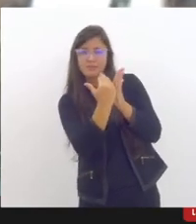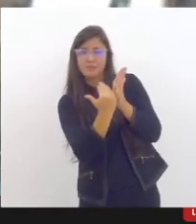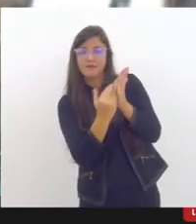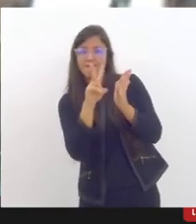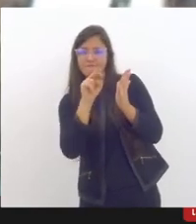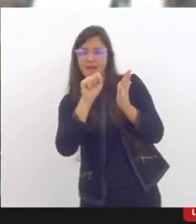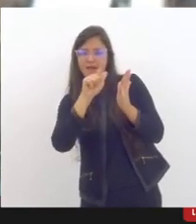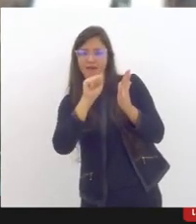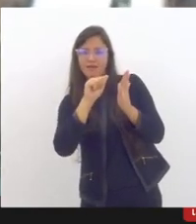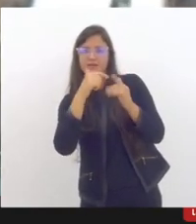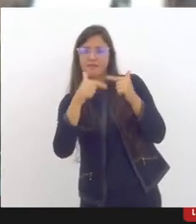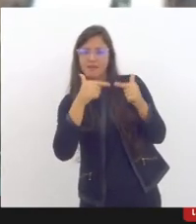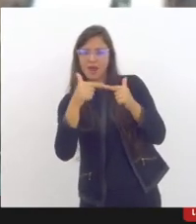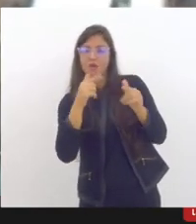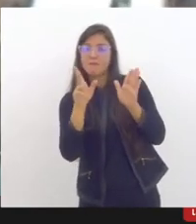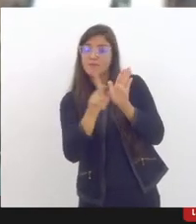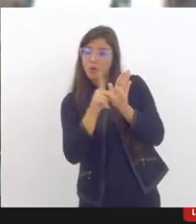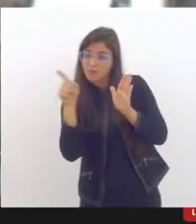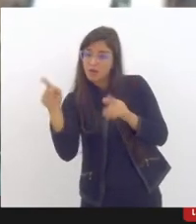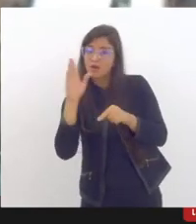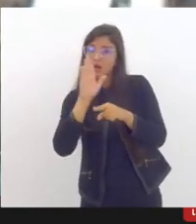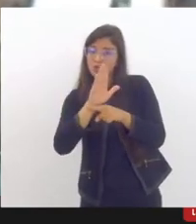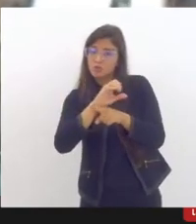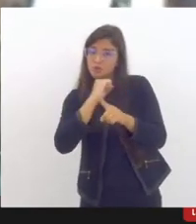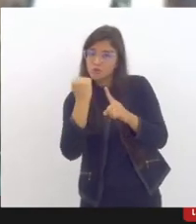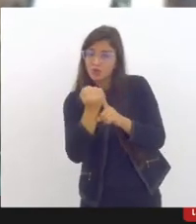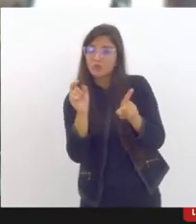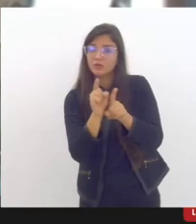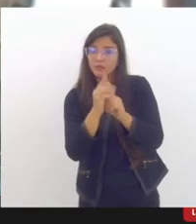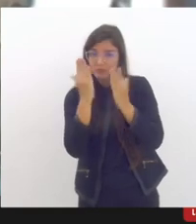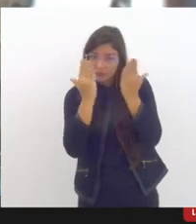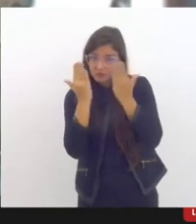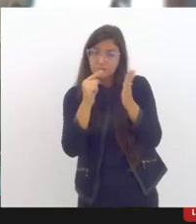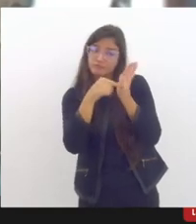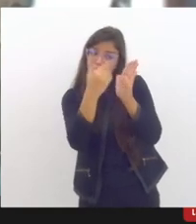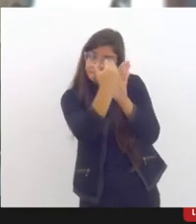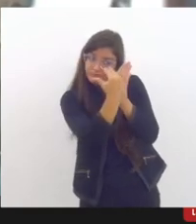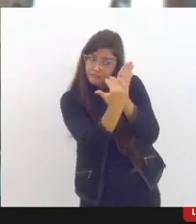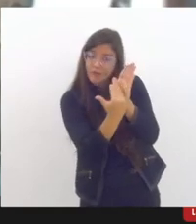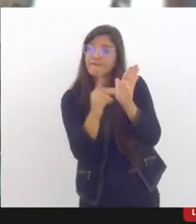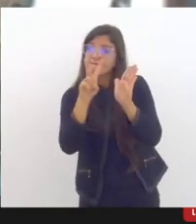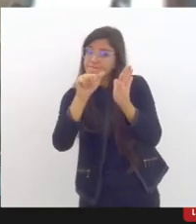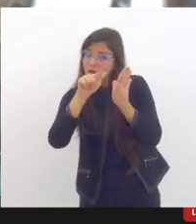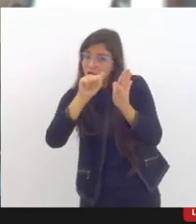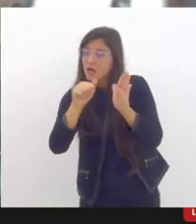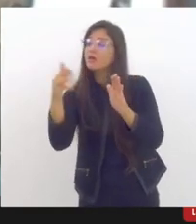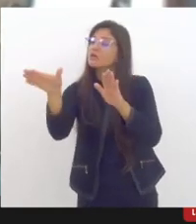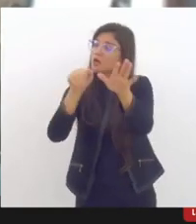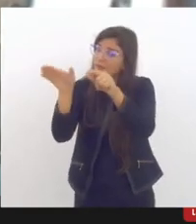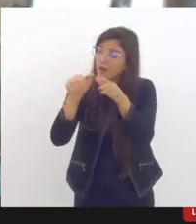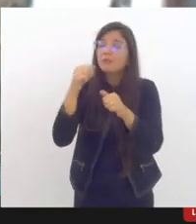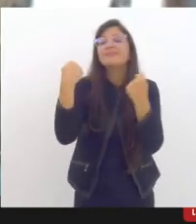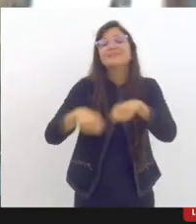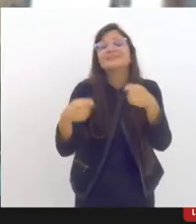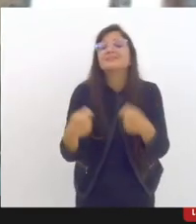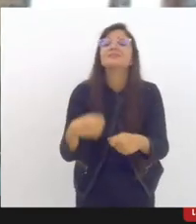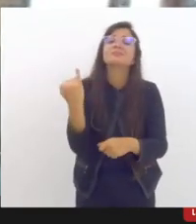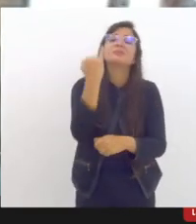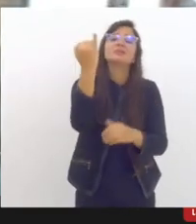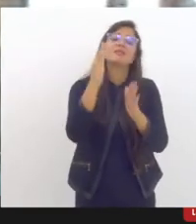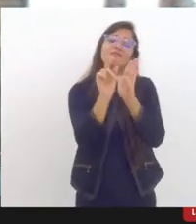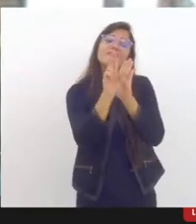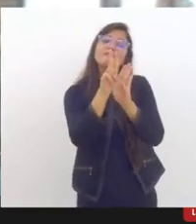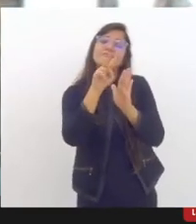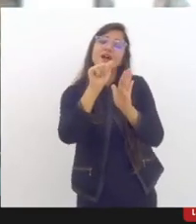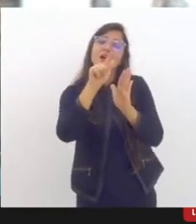psicólogos para o efetivo cumprimento da lei federal em nível regional com vistas a esse fim temos promovido então